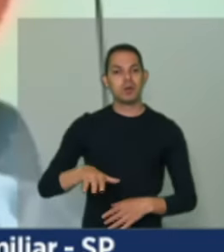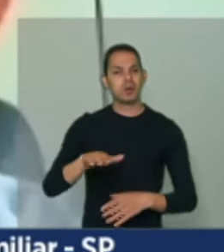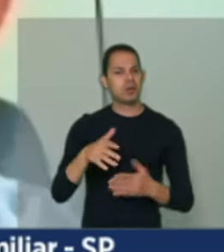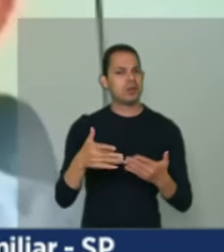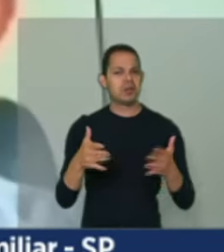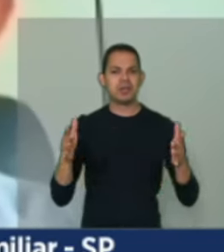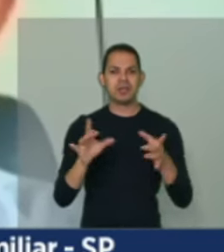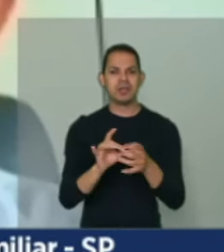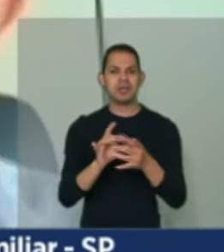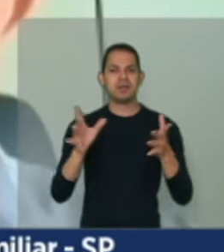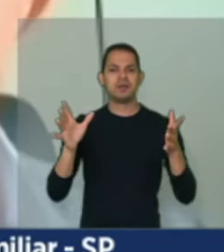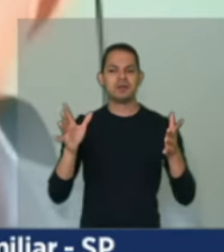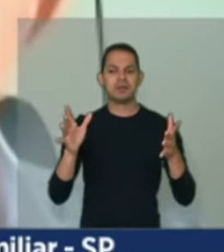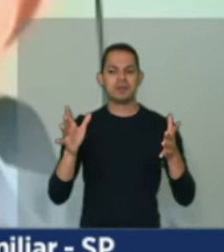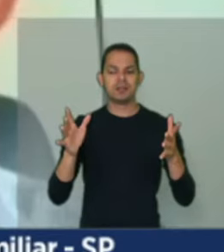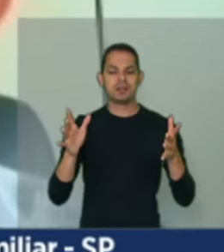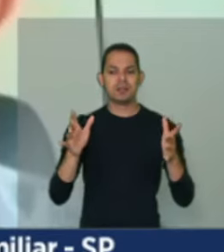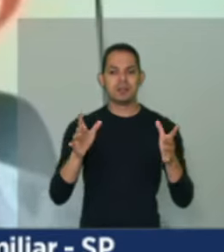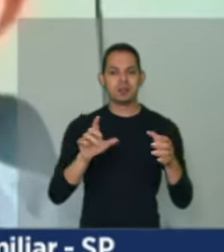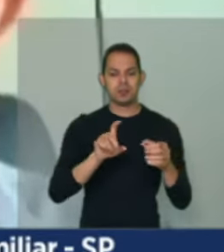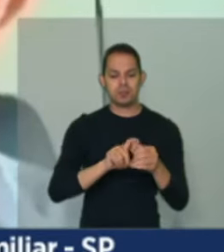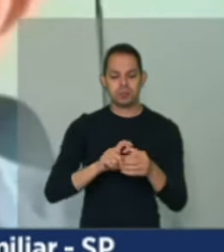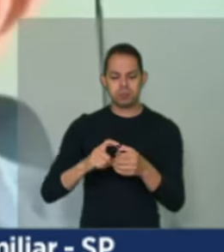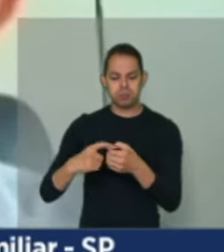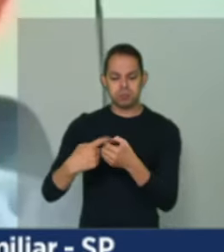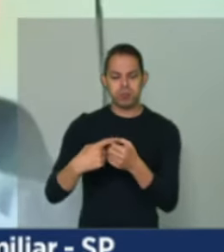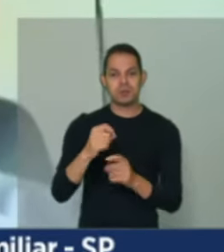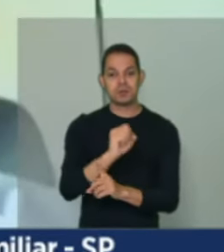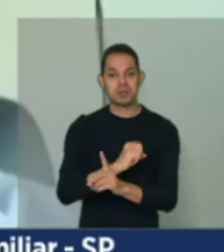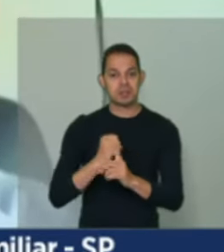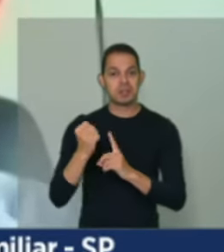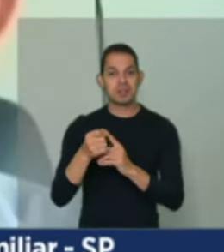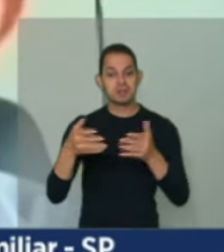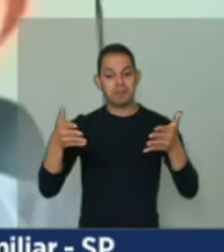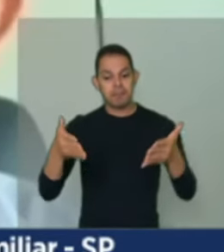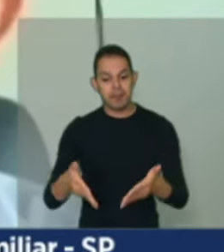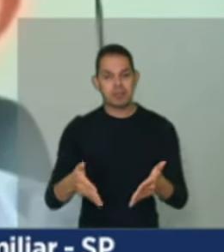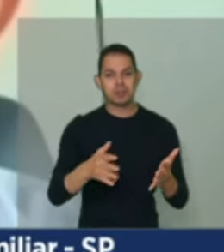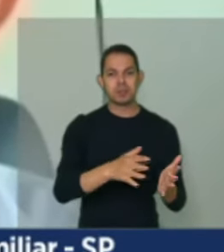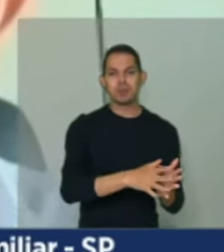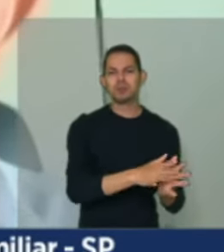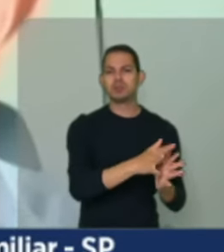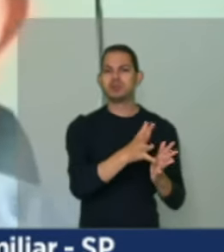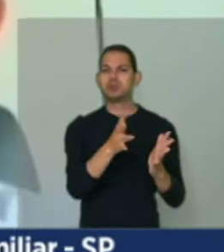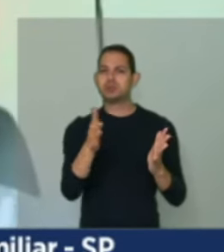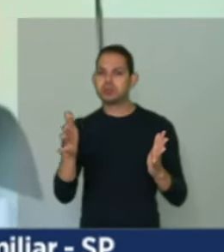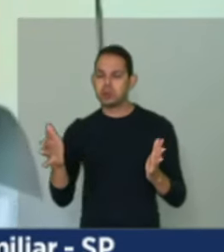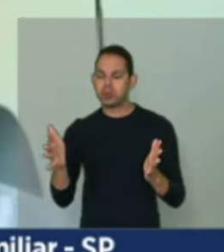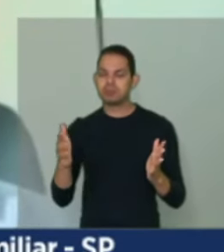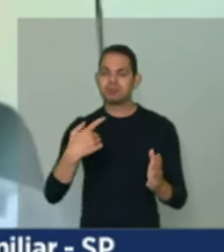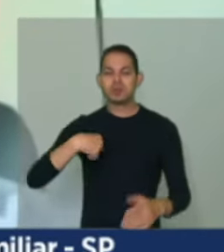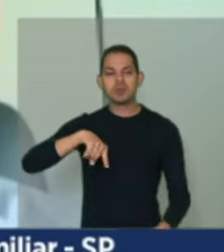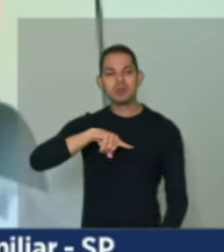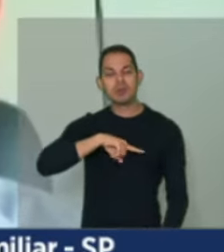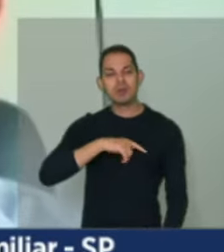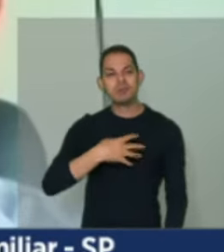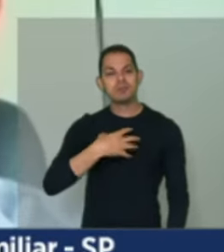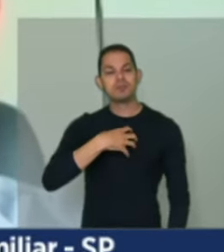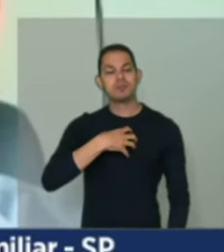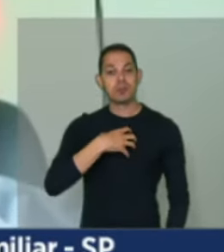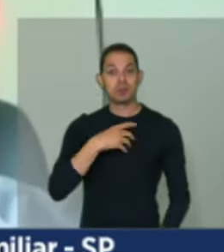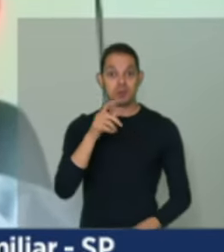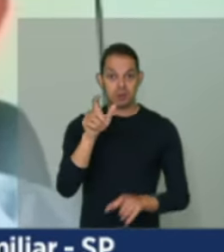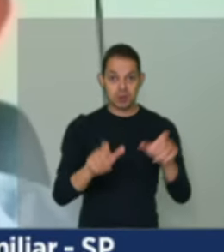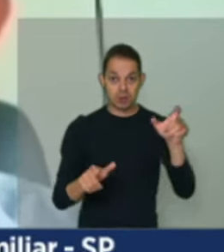as entidades sociais participem desse processo. Isso, para nós, agricultores